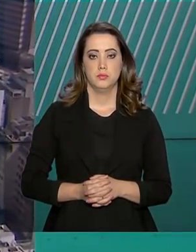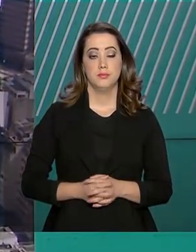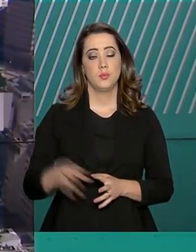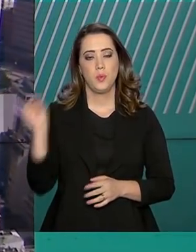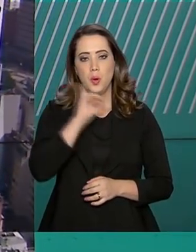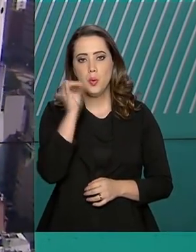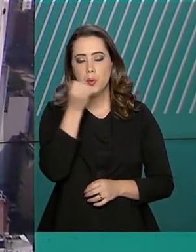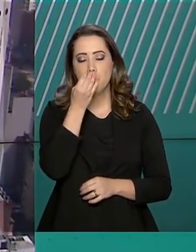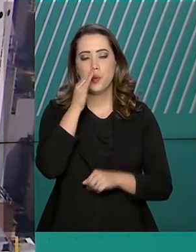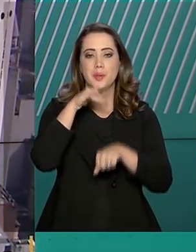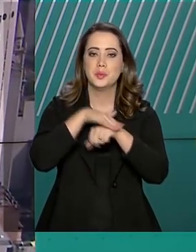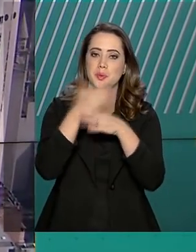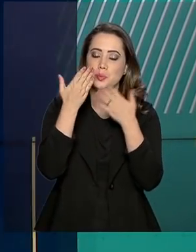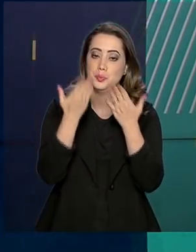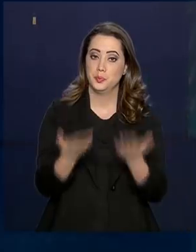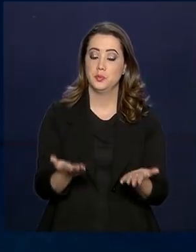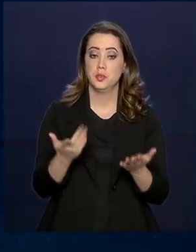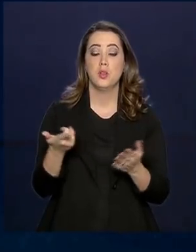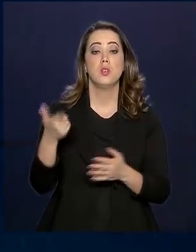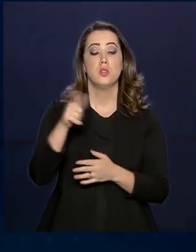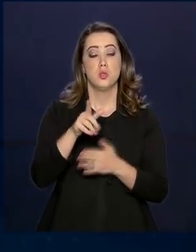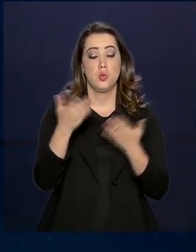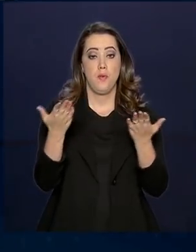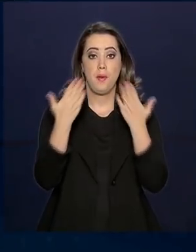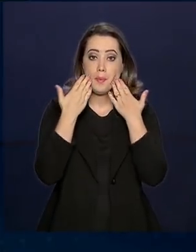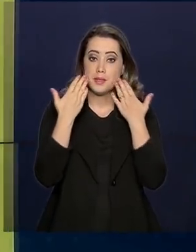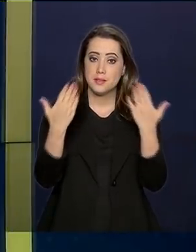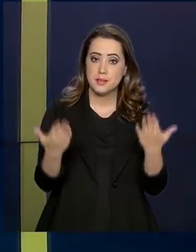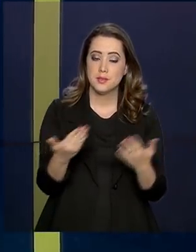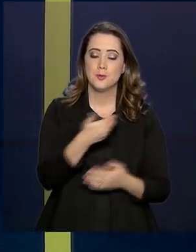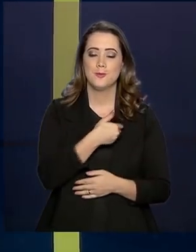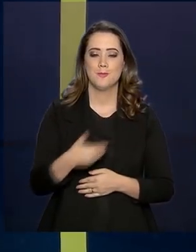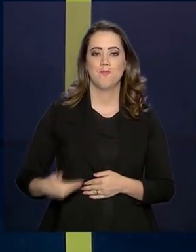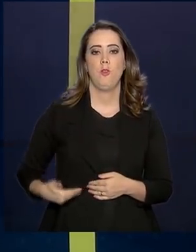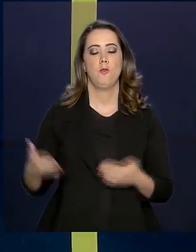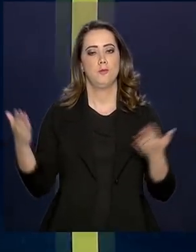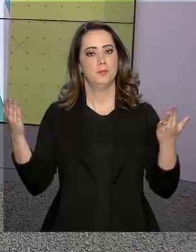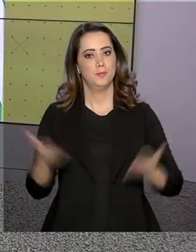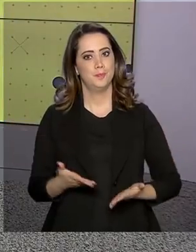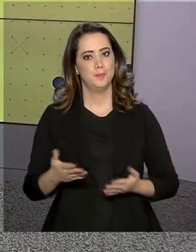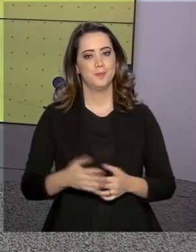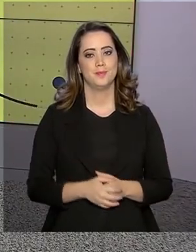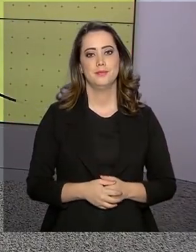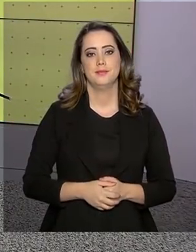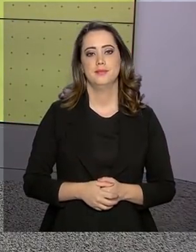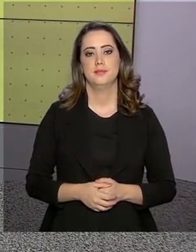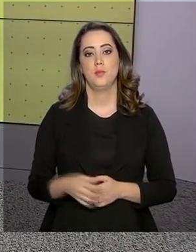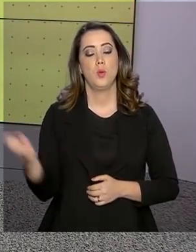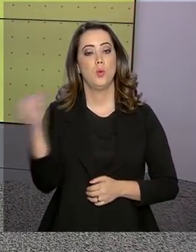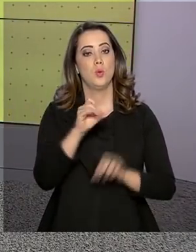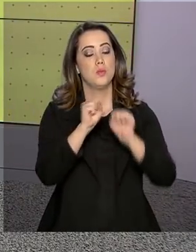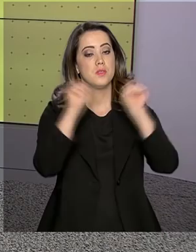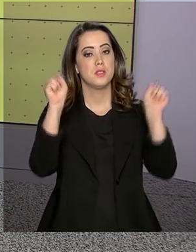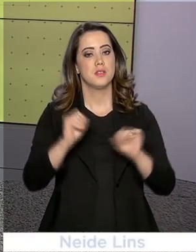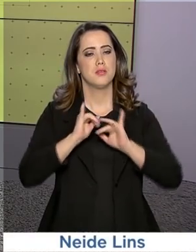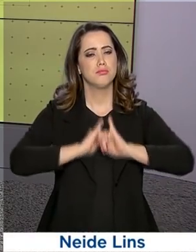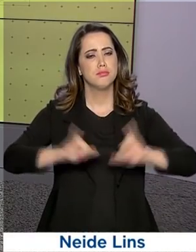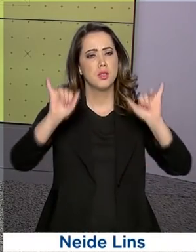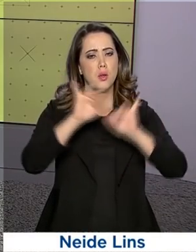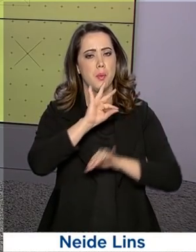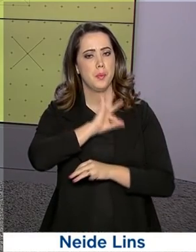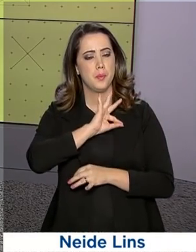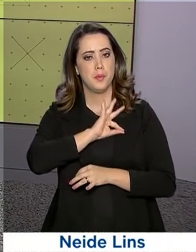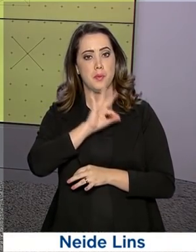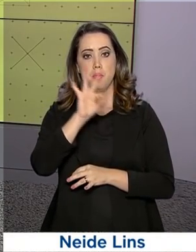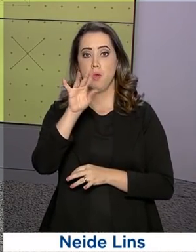Olá, boa noite para você. Estamos no ar com mais uma edição do Governo Agora. Um novo sistema lançado hoje pela